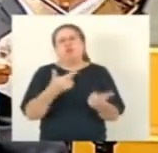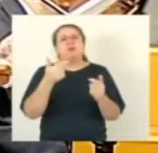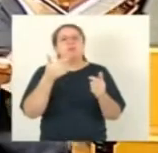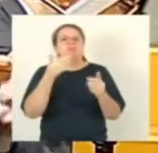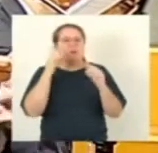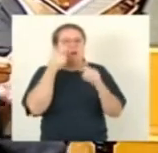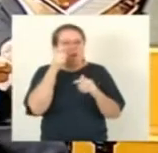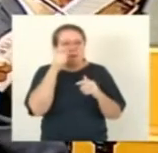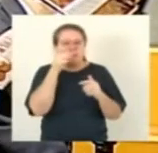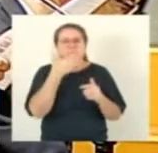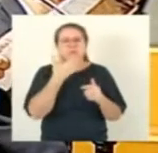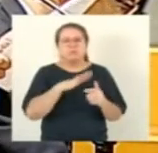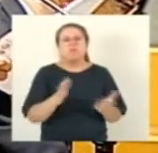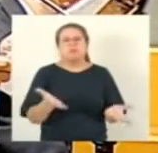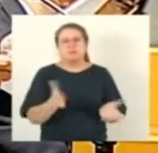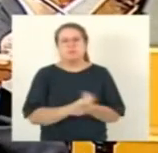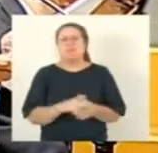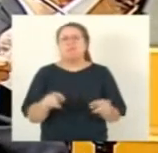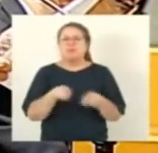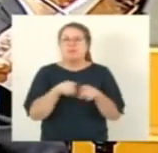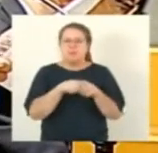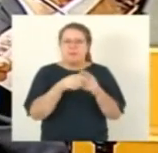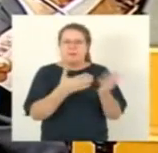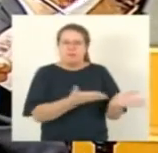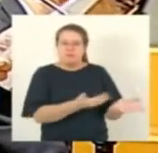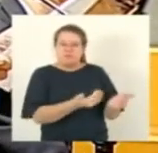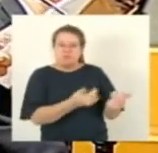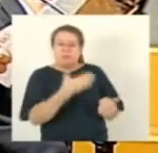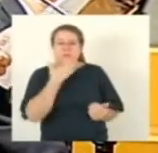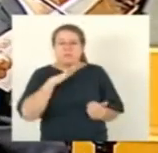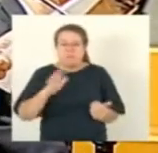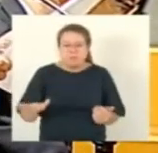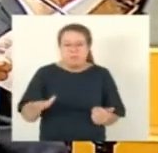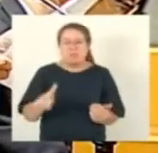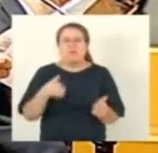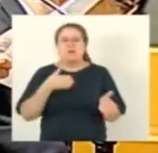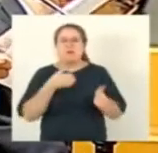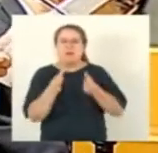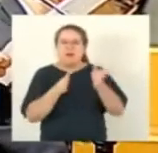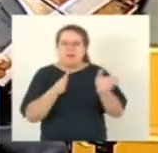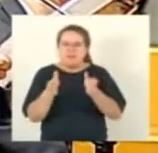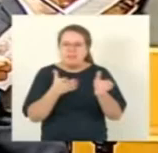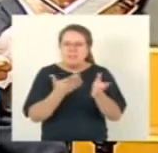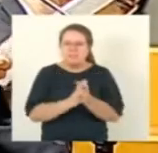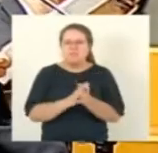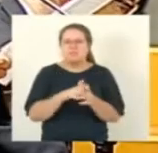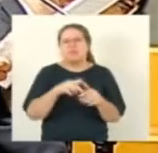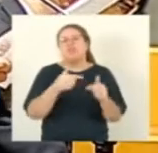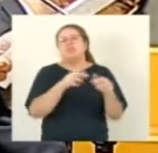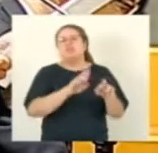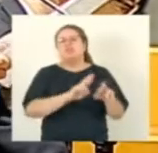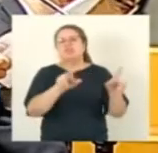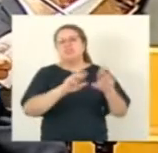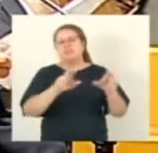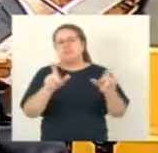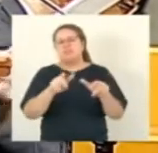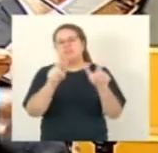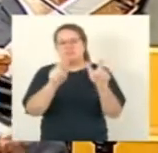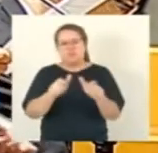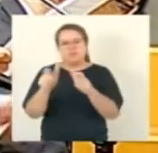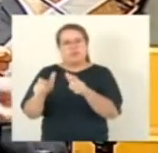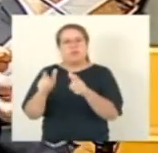a normatização que impeça o acesso de crianças e adolescentes a locais que difundam o aborto, a ideologia de gênero, a linguagem neutra,